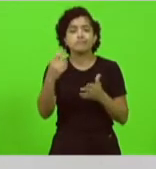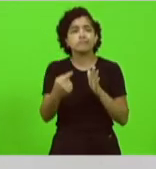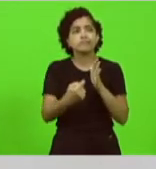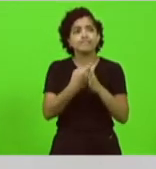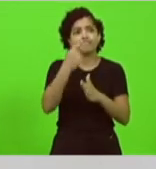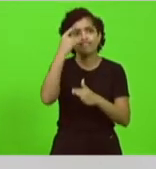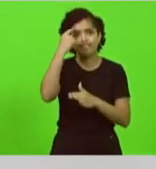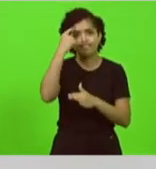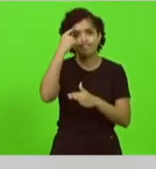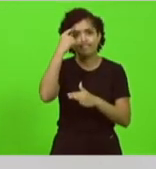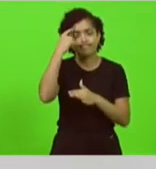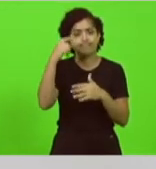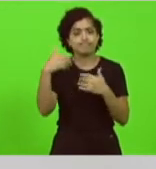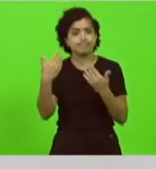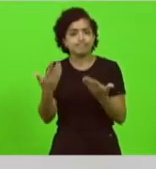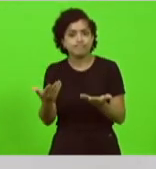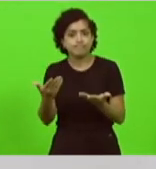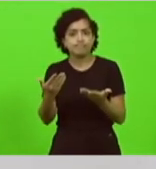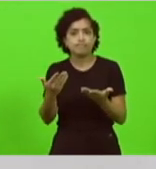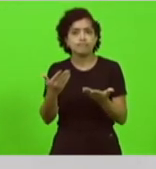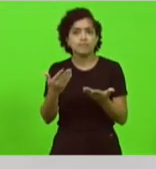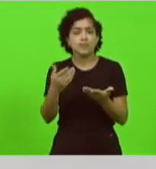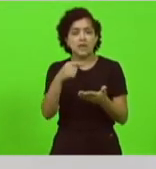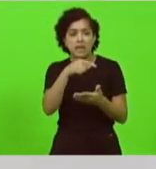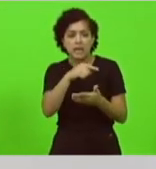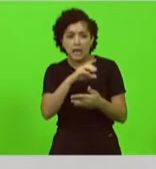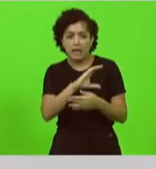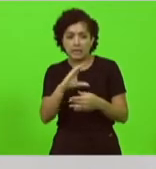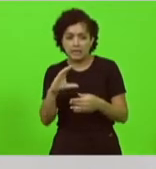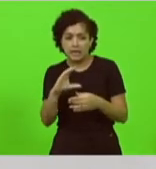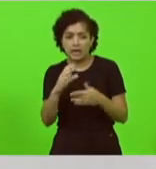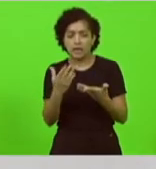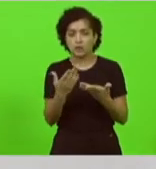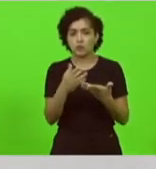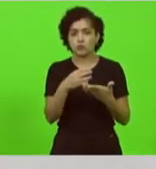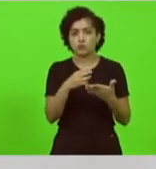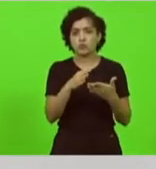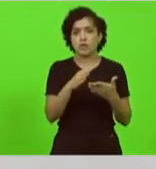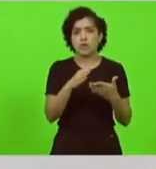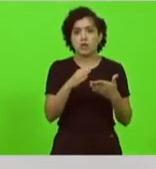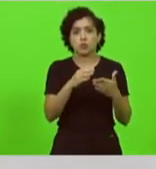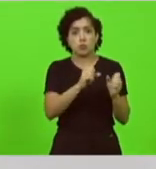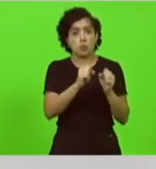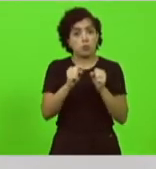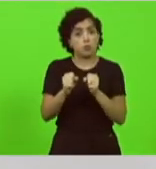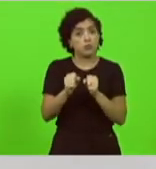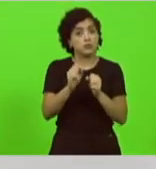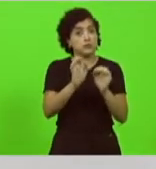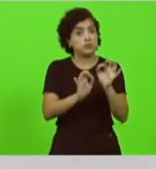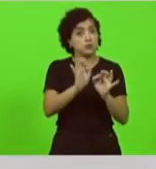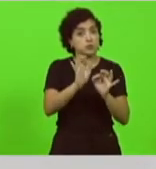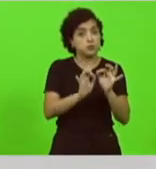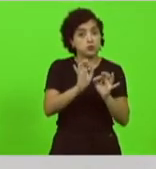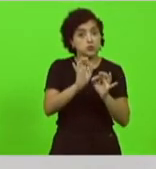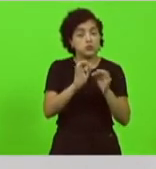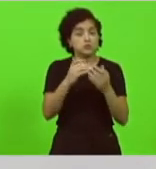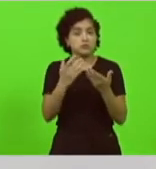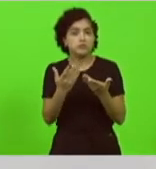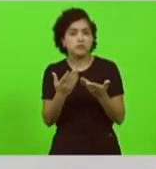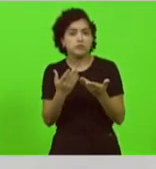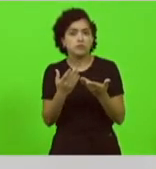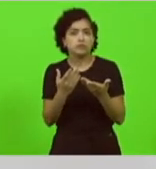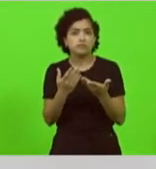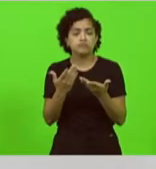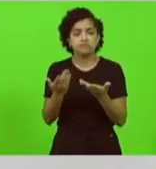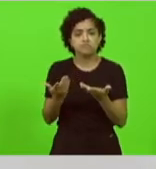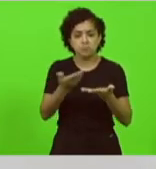será que alguns carguinhos no executivo compram o silêncio de um deputado? será que